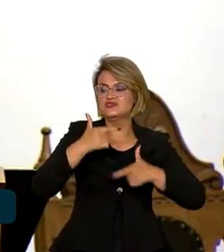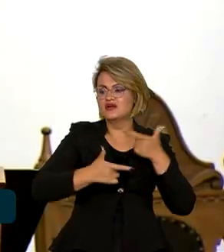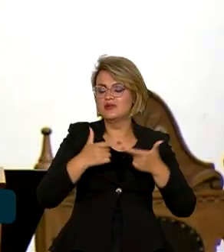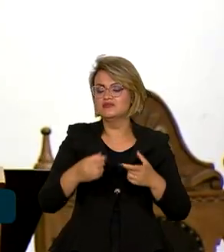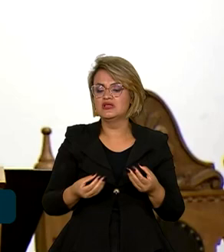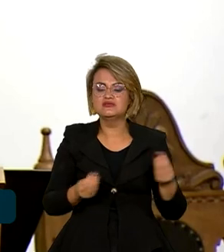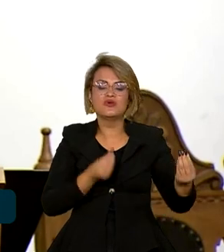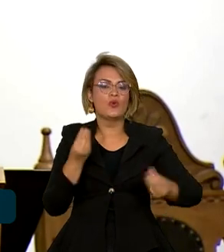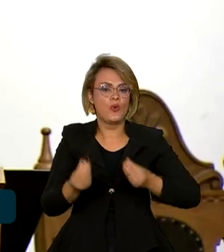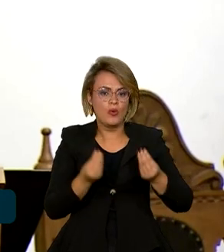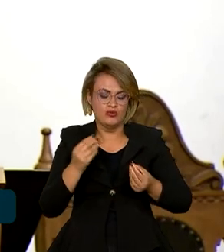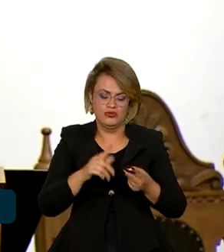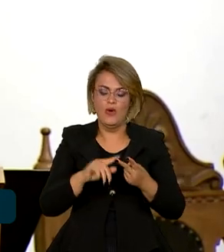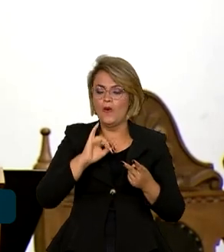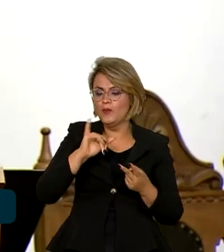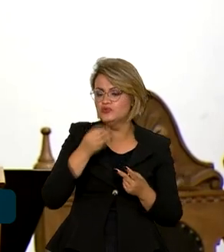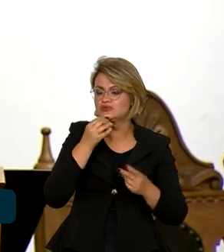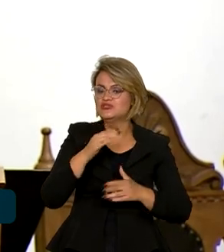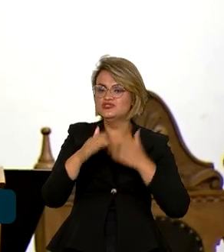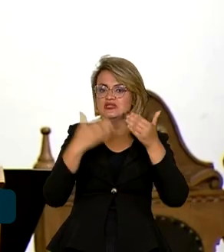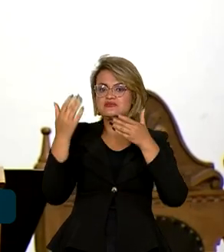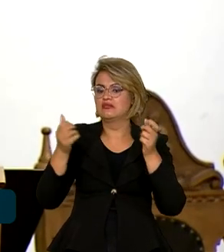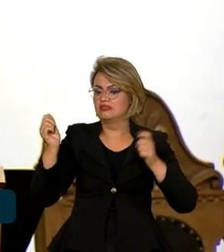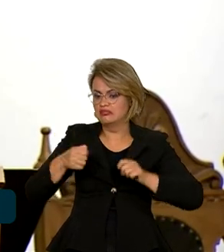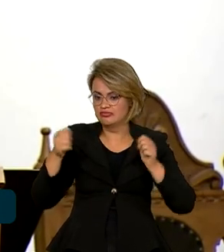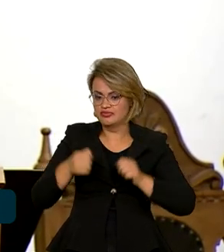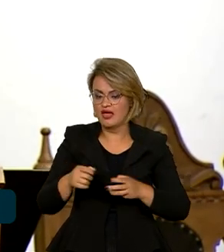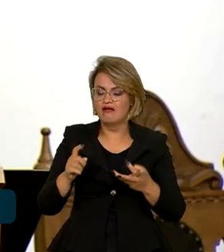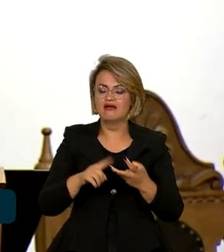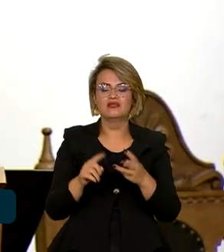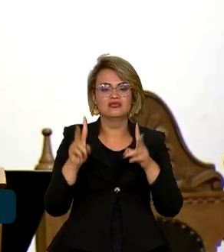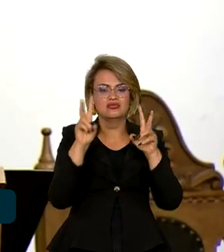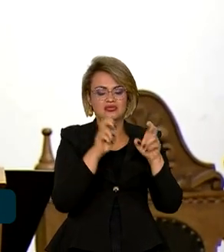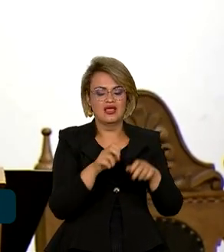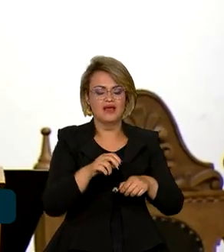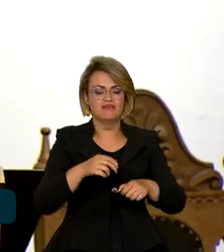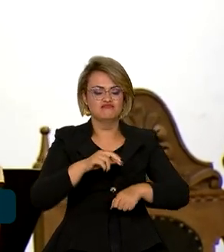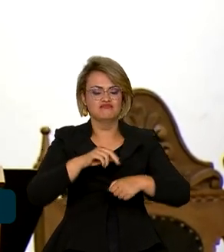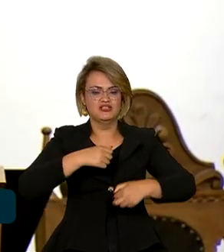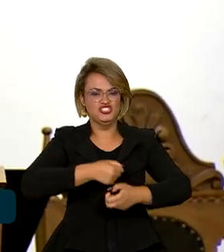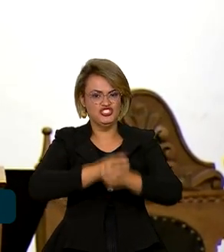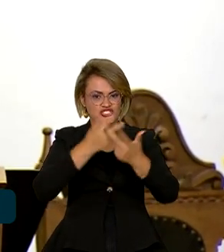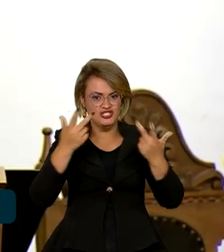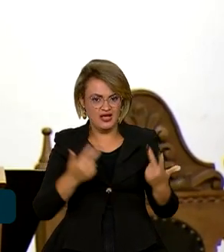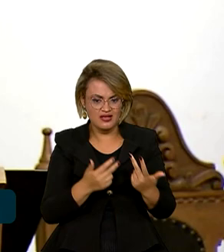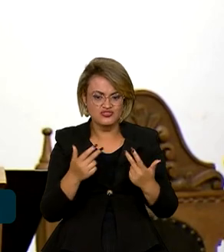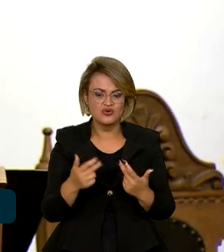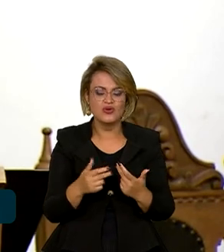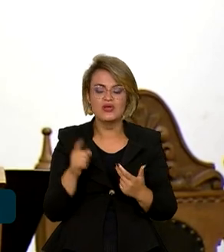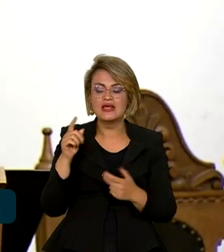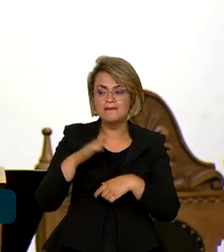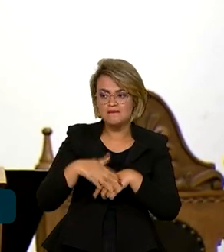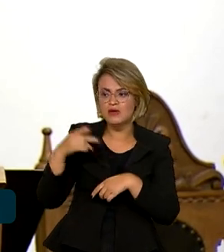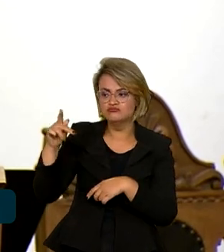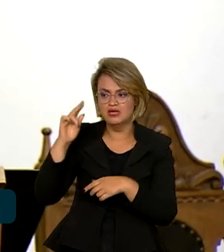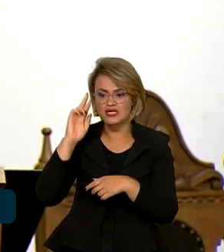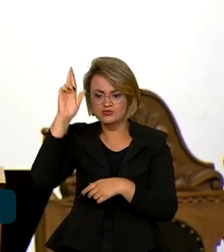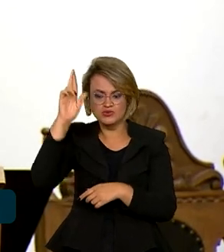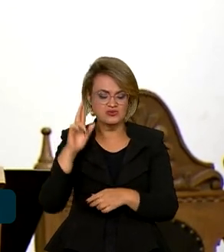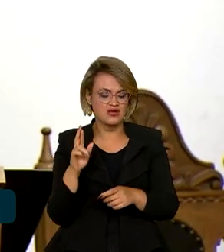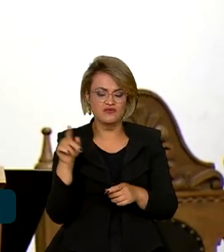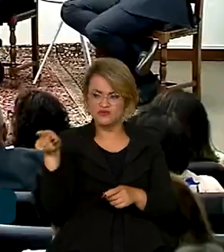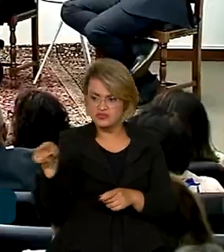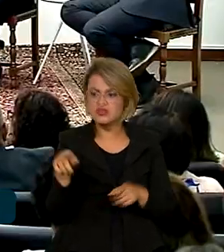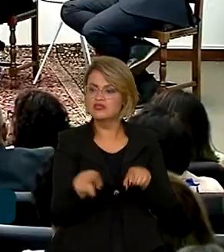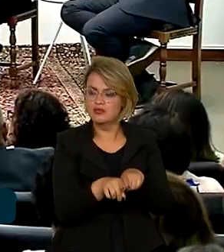trabalho, oportunidades de crescimento profissional, questões étnico-raciais e a divisão das responsabilidades no cuidado